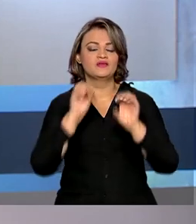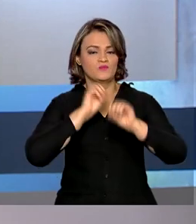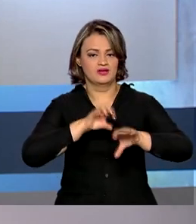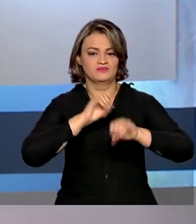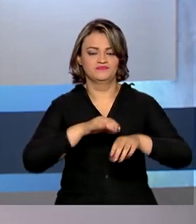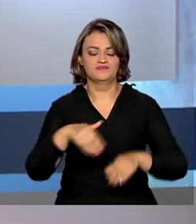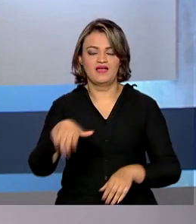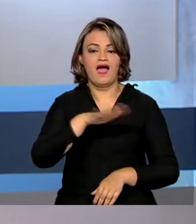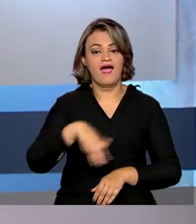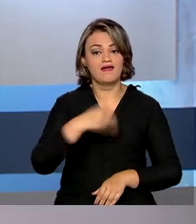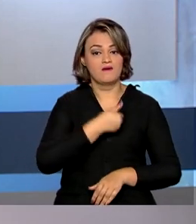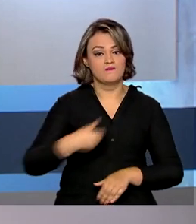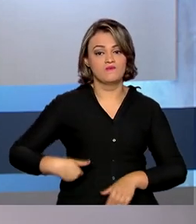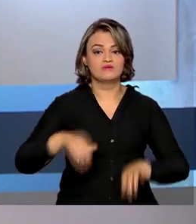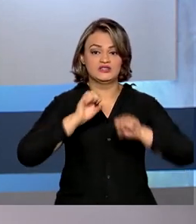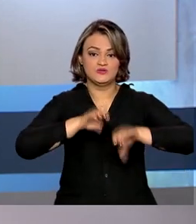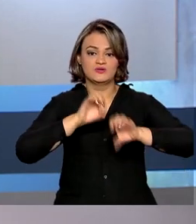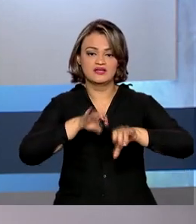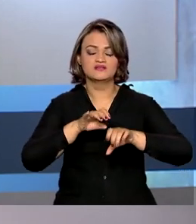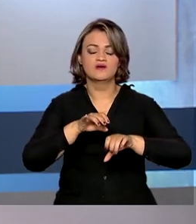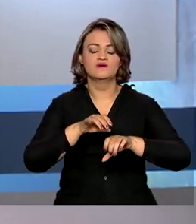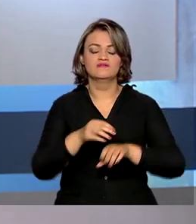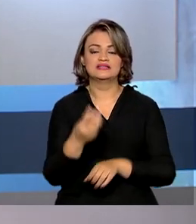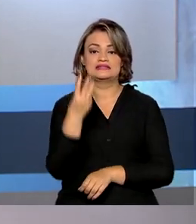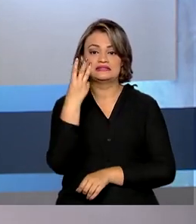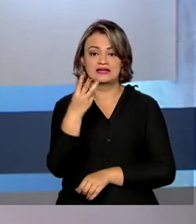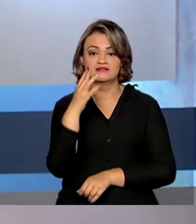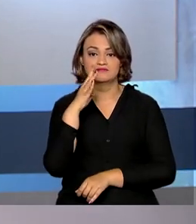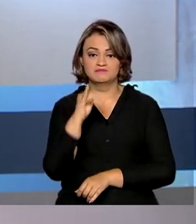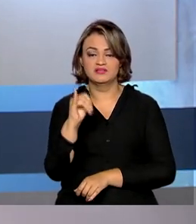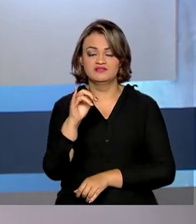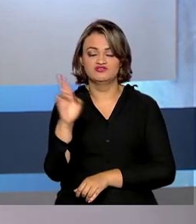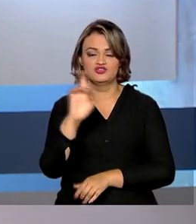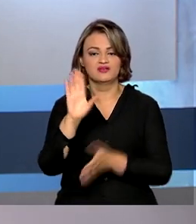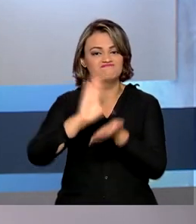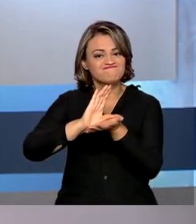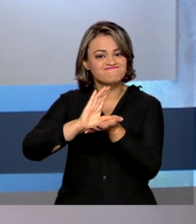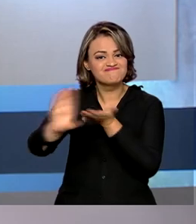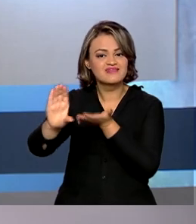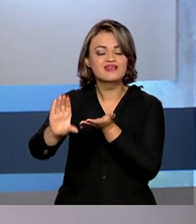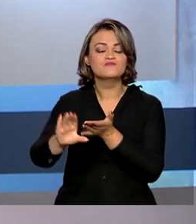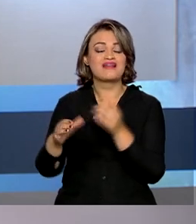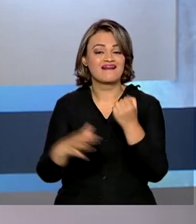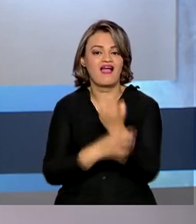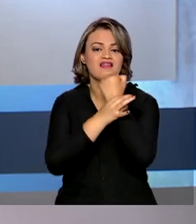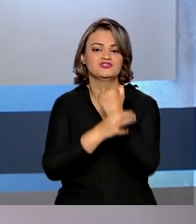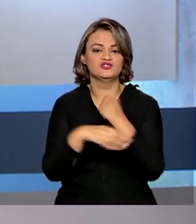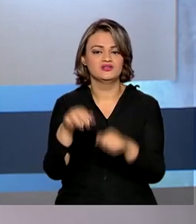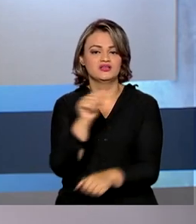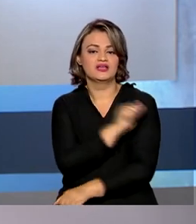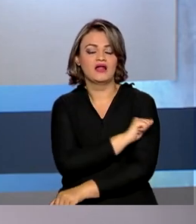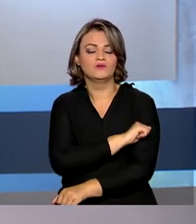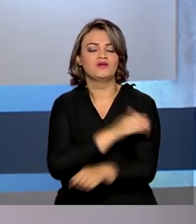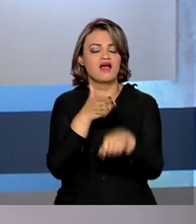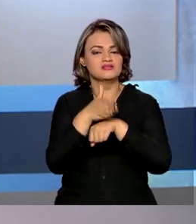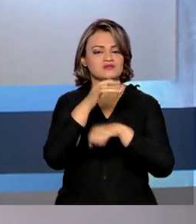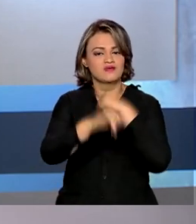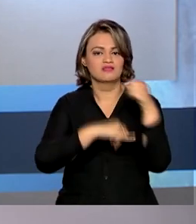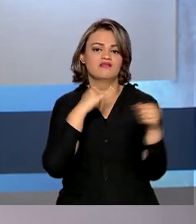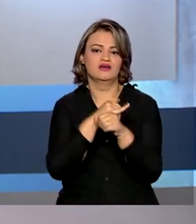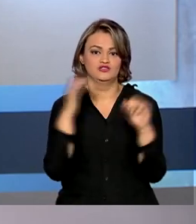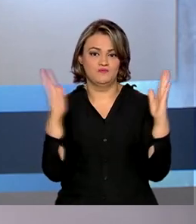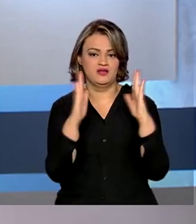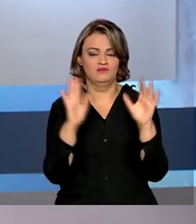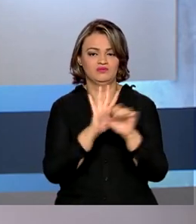A rede pública de ensino vai contar com mais 3 bilhões e meio de reais para garantir que alunos tenham acesso à internet durante a pandemia.